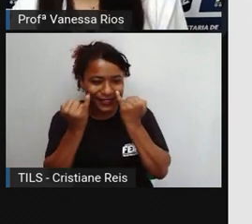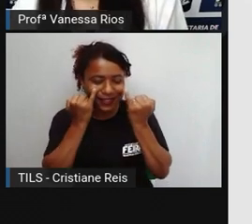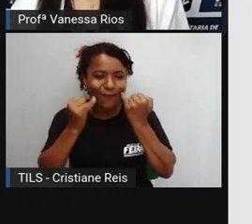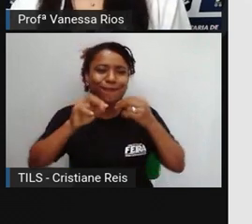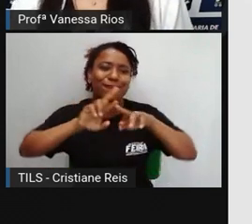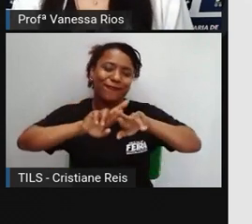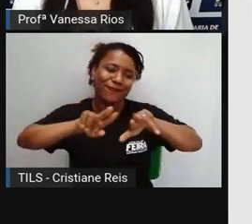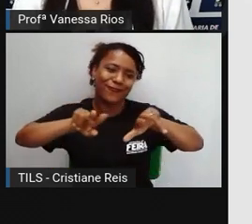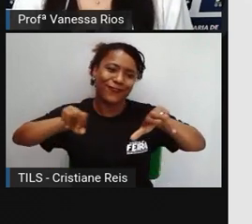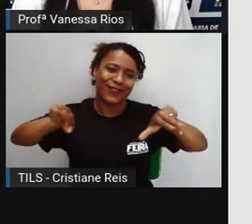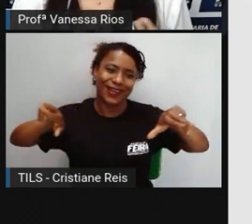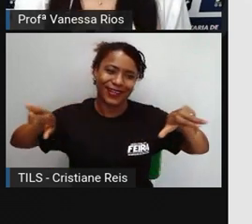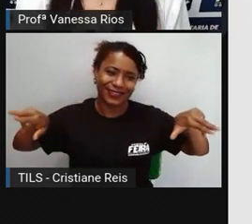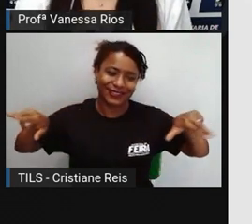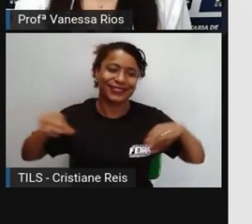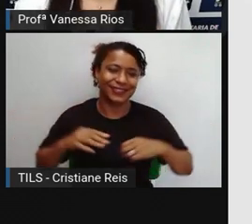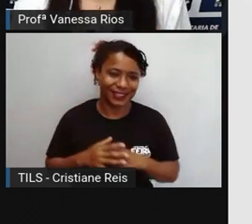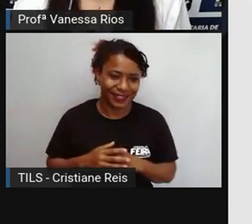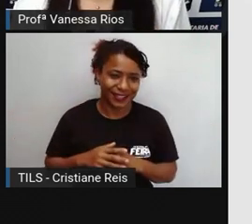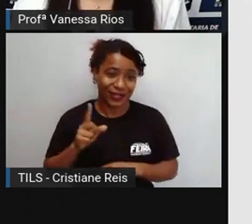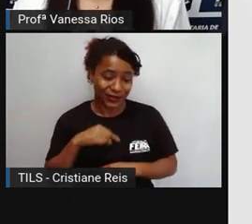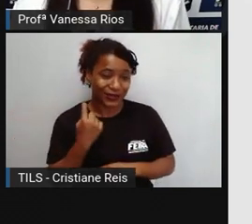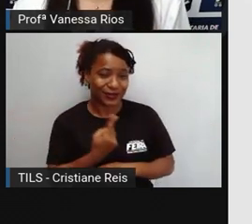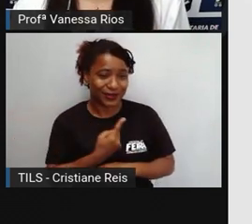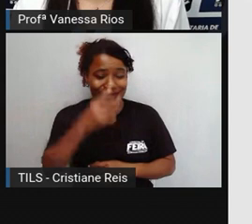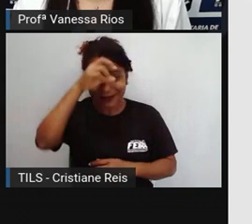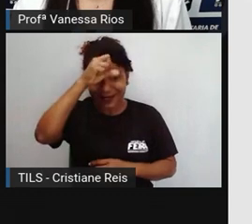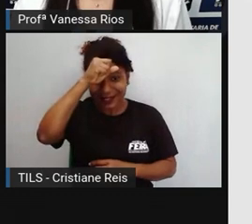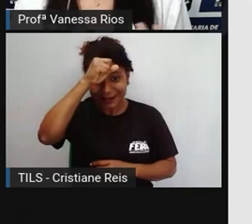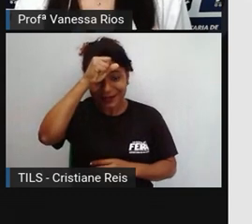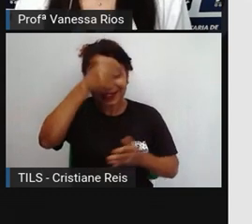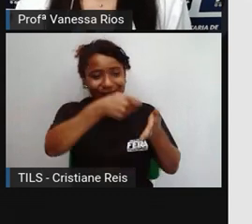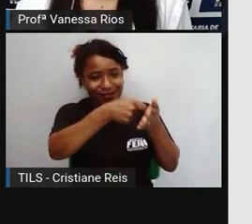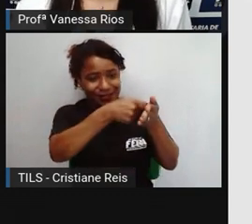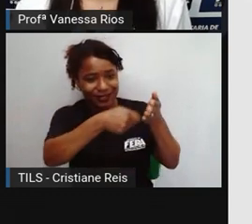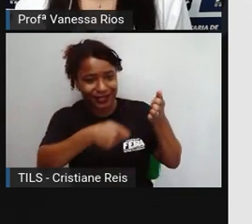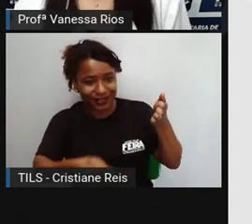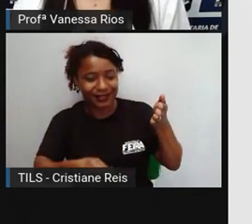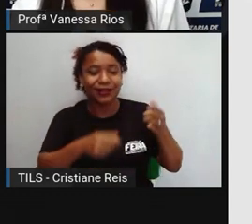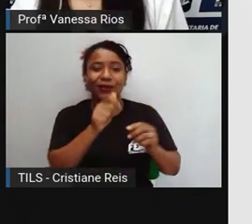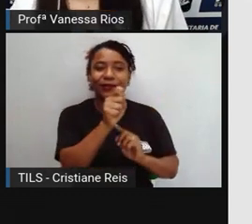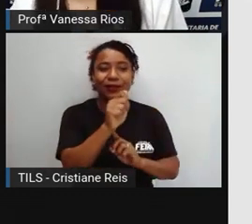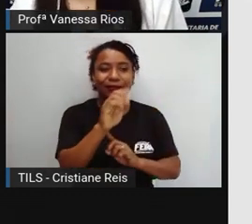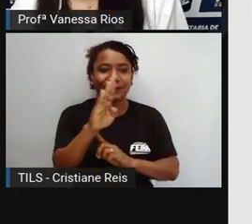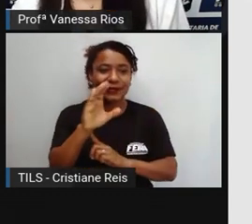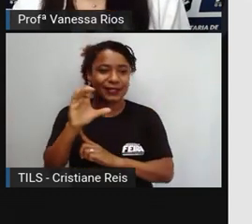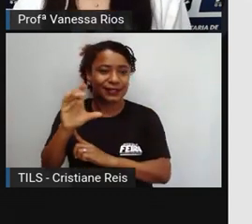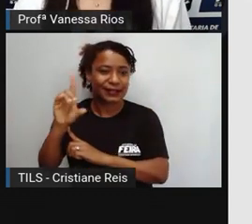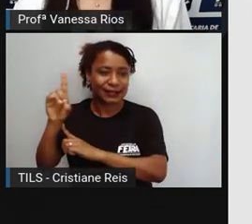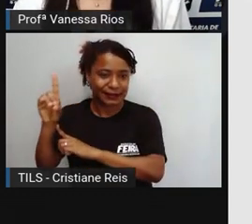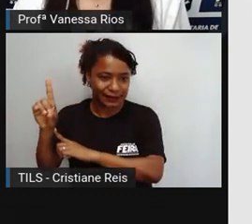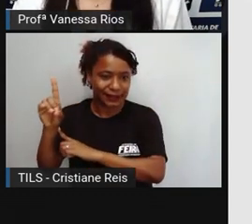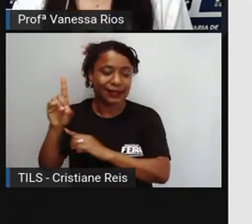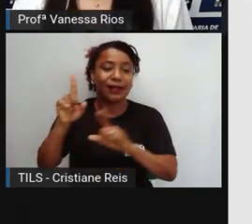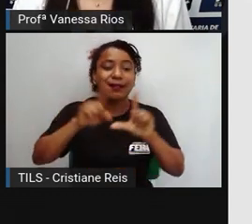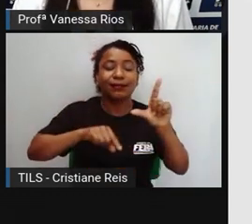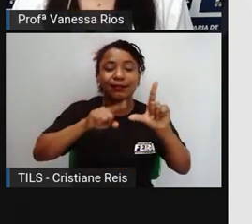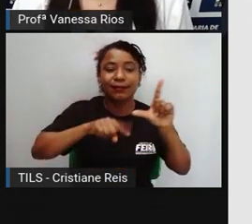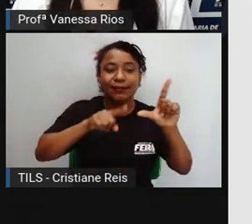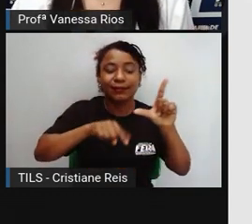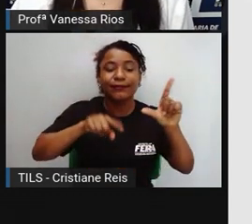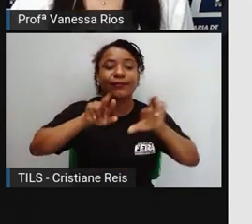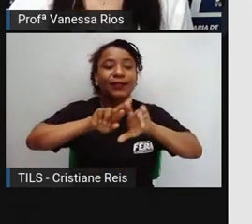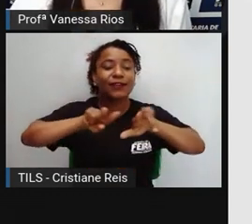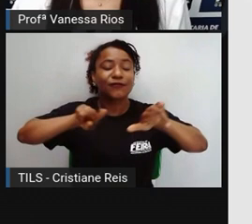chega na forma escrita que temos hoje, no nosso alfabeto, nas letras, e nas várias